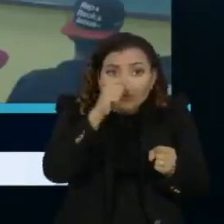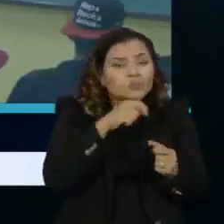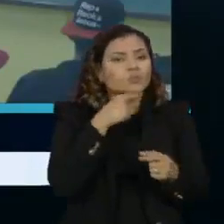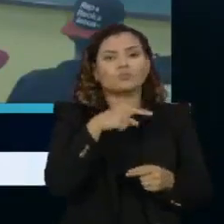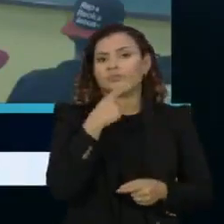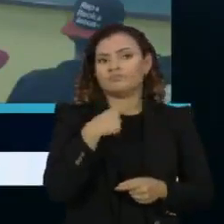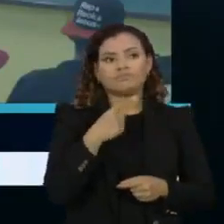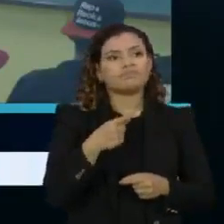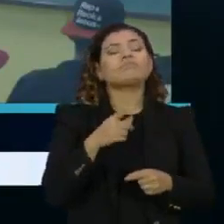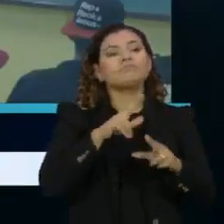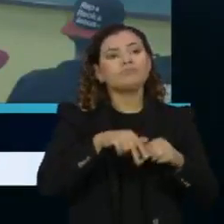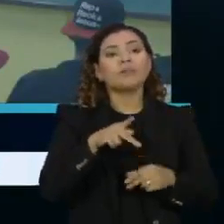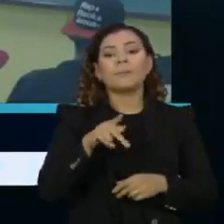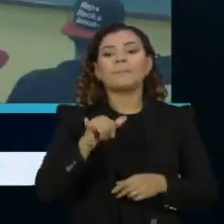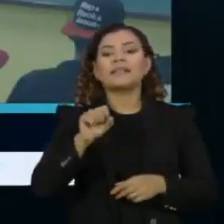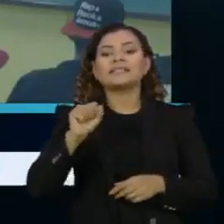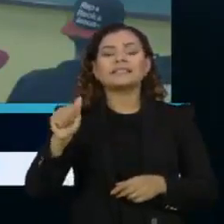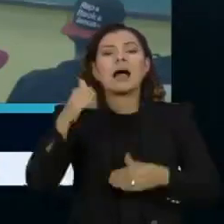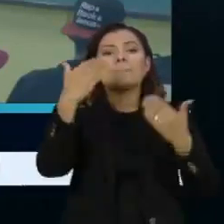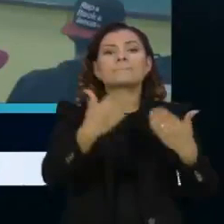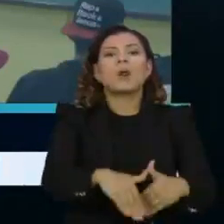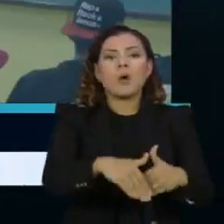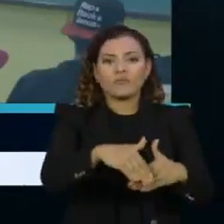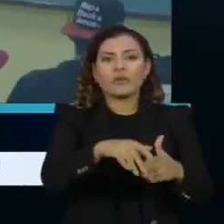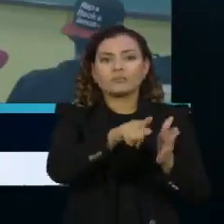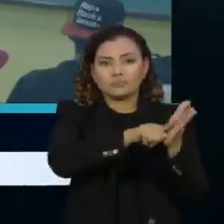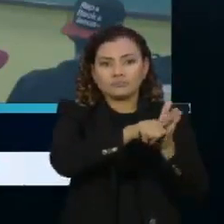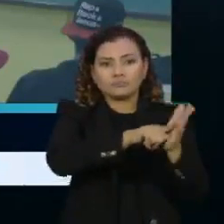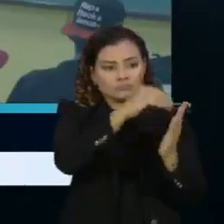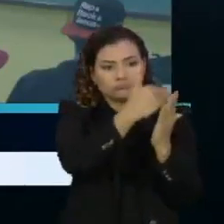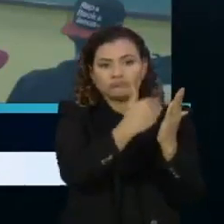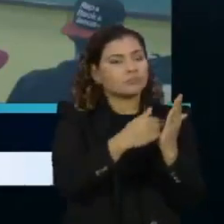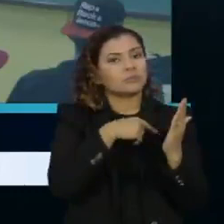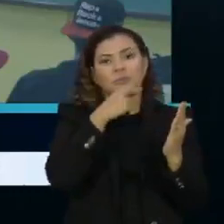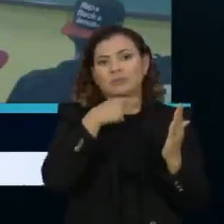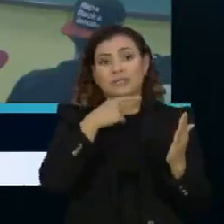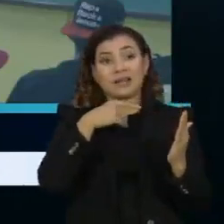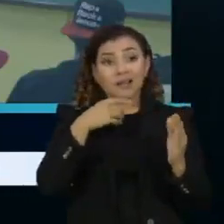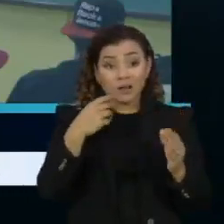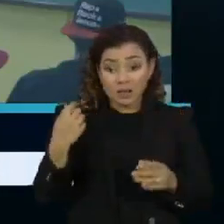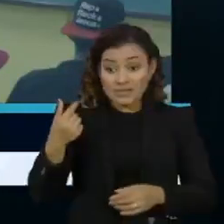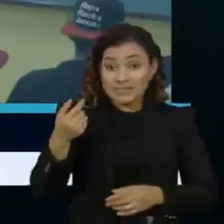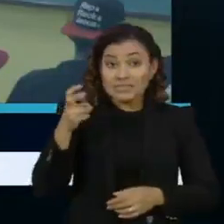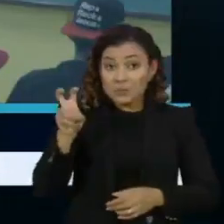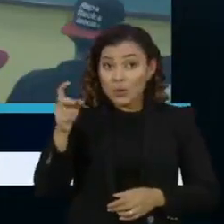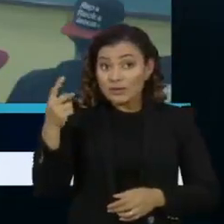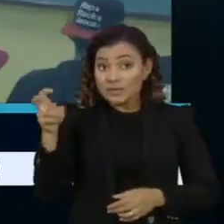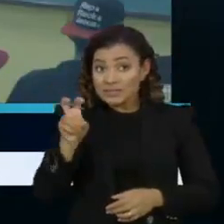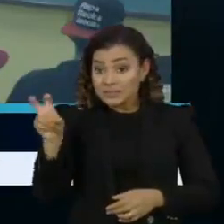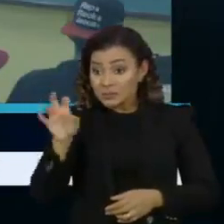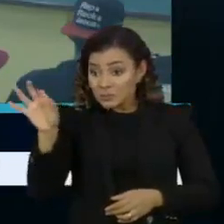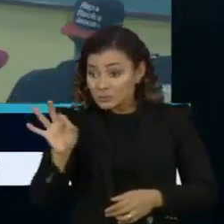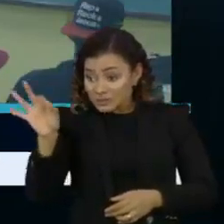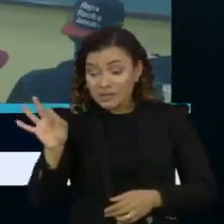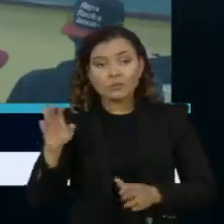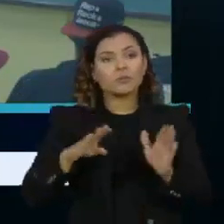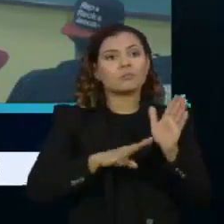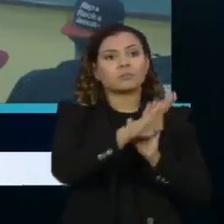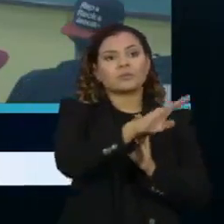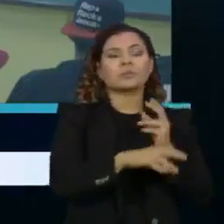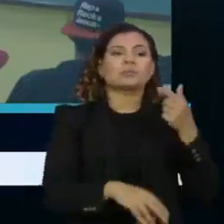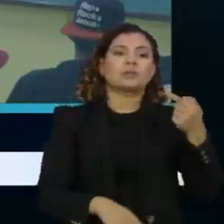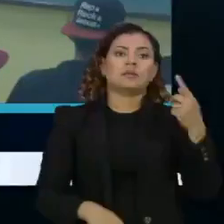no Programa Internacional de Avaliação de Alunos, o PISA, pode subir de 55% para